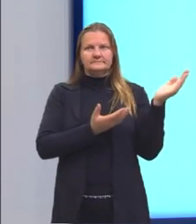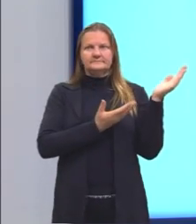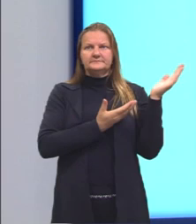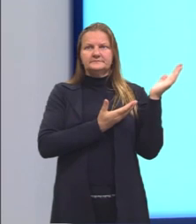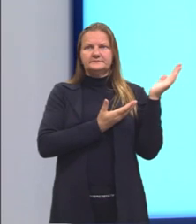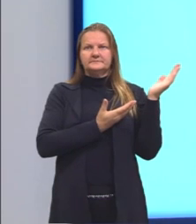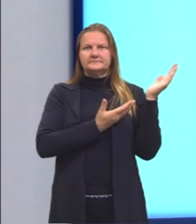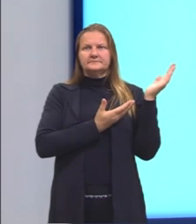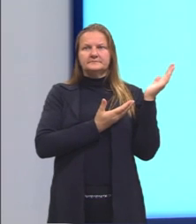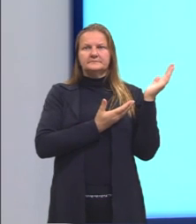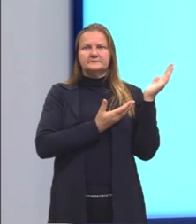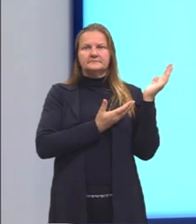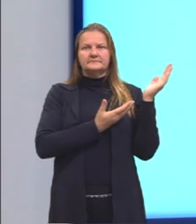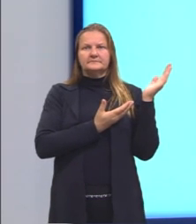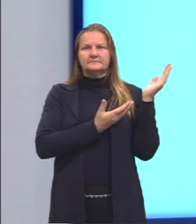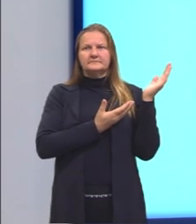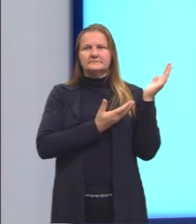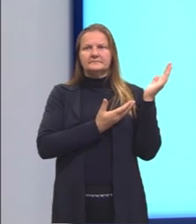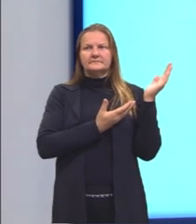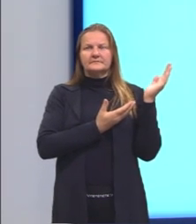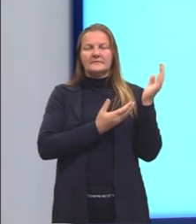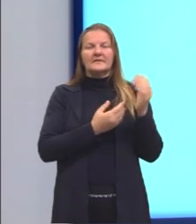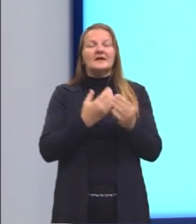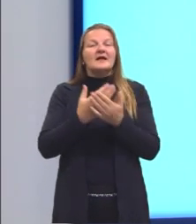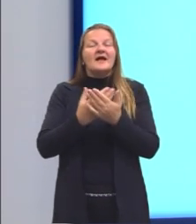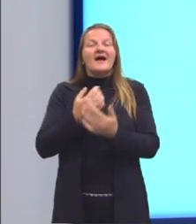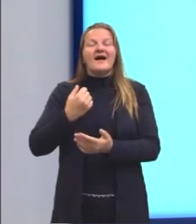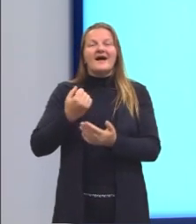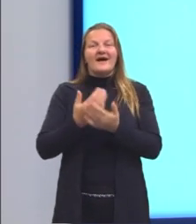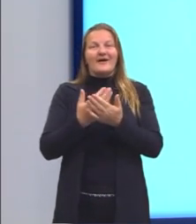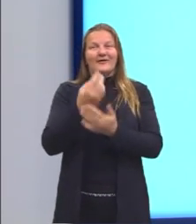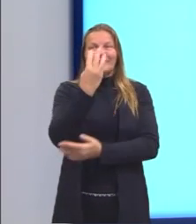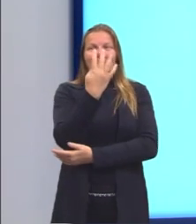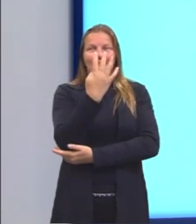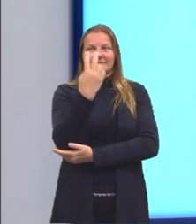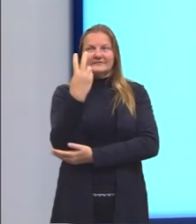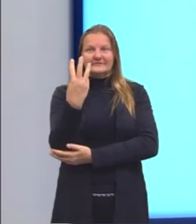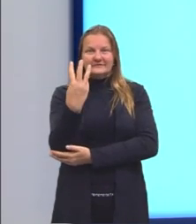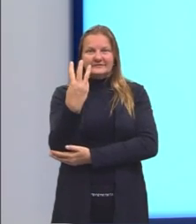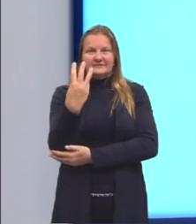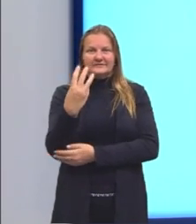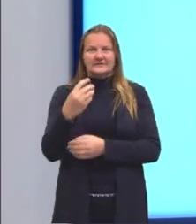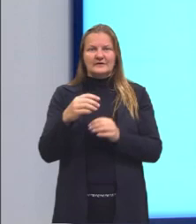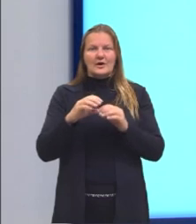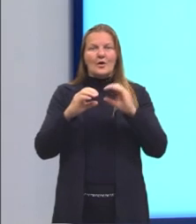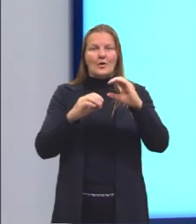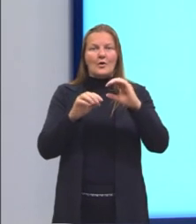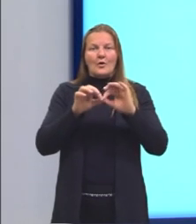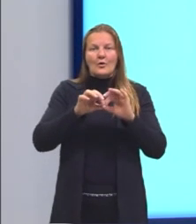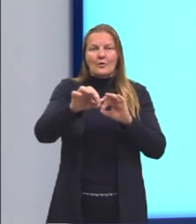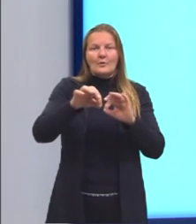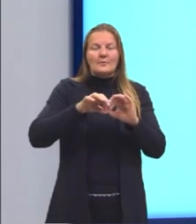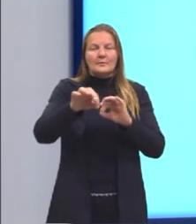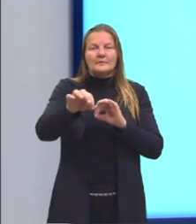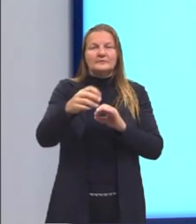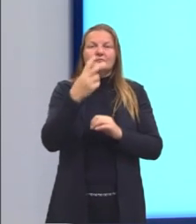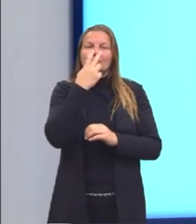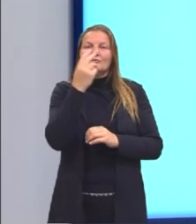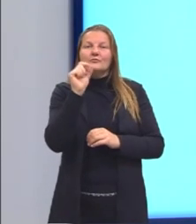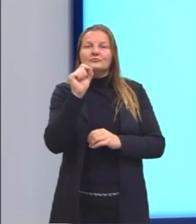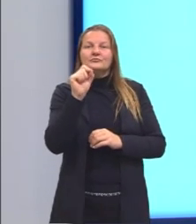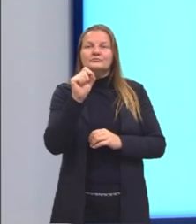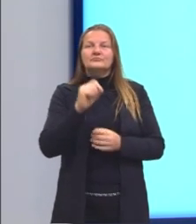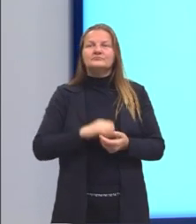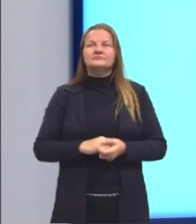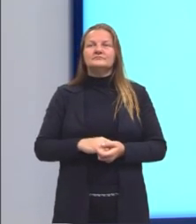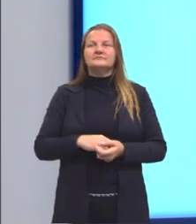Aqui eu resgatei esse slide da aula 43. Nós tínhamos que o comprimento, ele chegou, então, no que